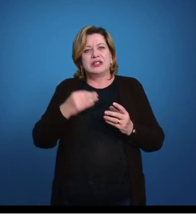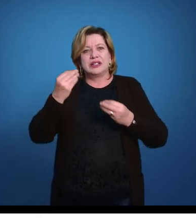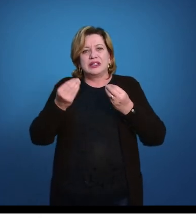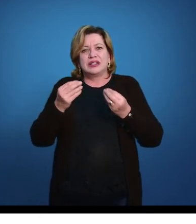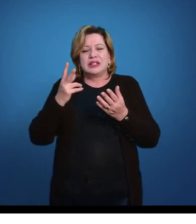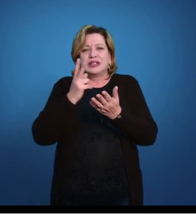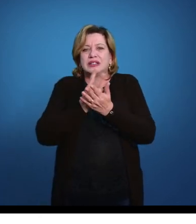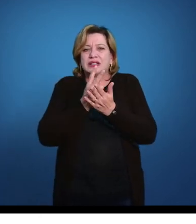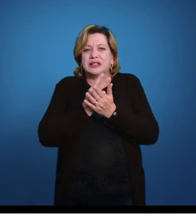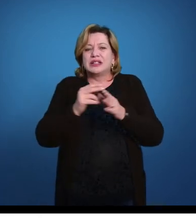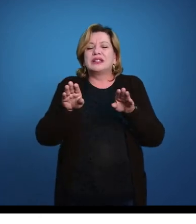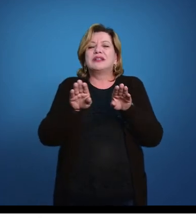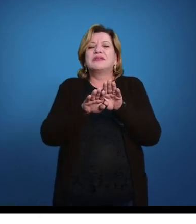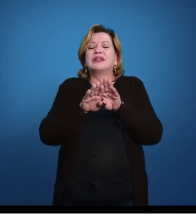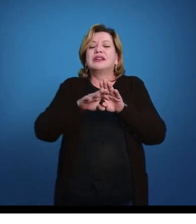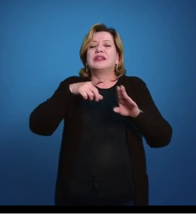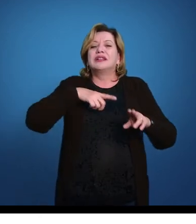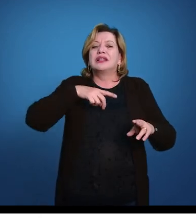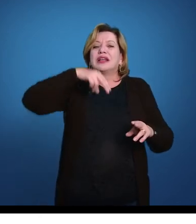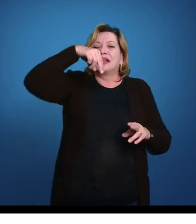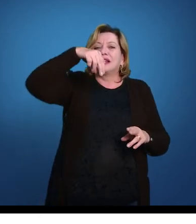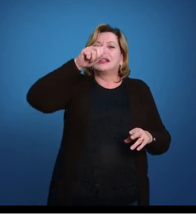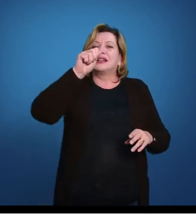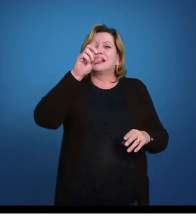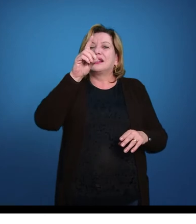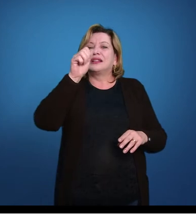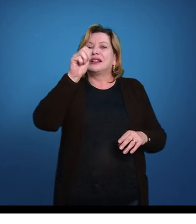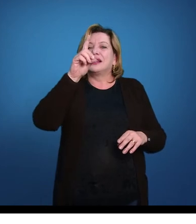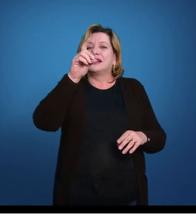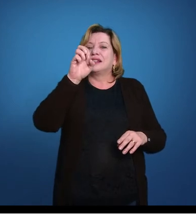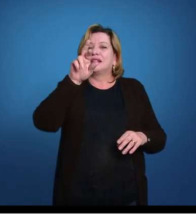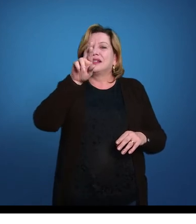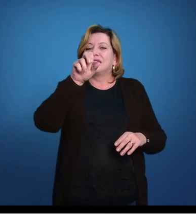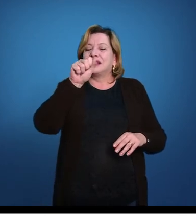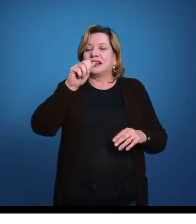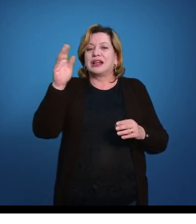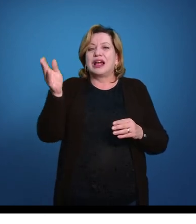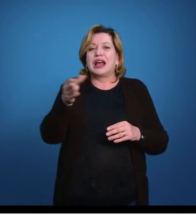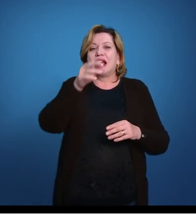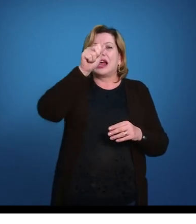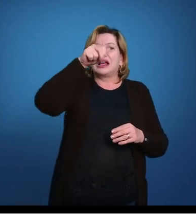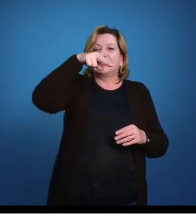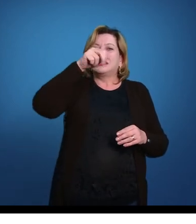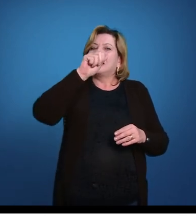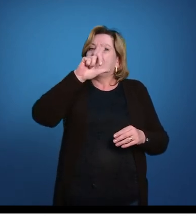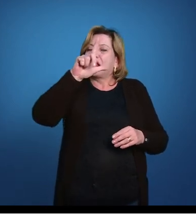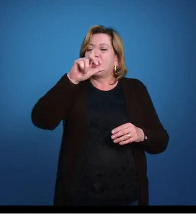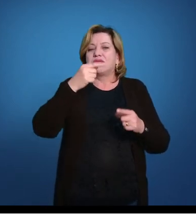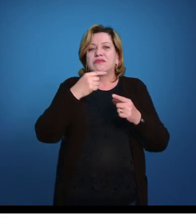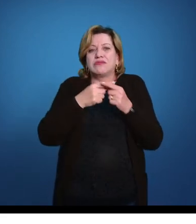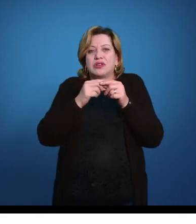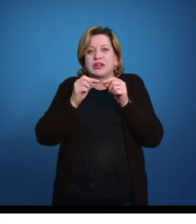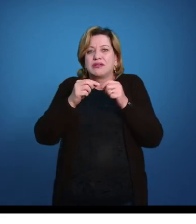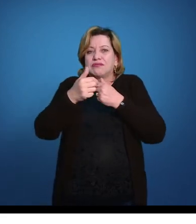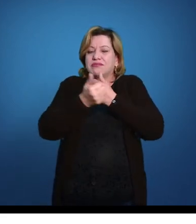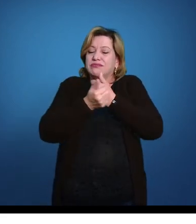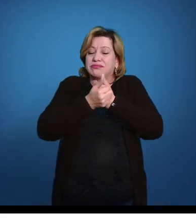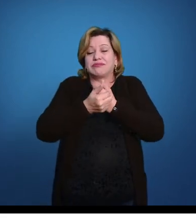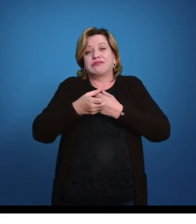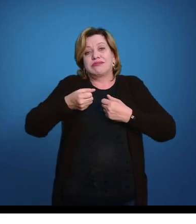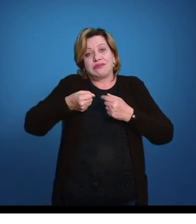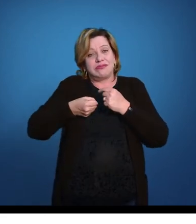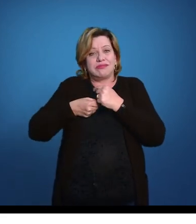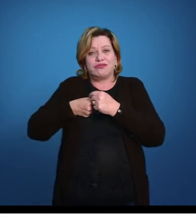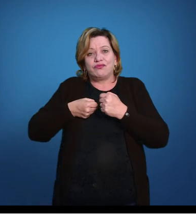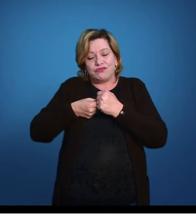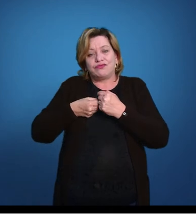nadadeira anal, porque está próximo ao ânus, né? Se lembrar, a boca do animal está aqui, o ânus do animal está aqui e daqui para trás nós temos o a gente